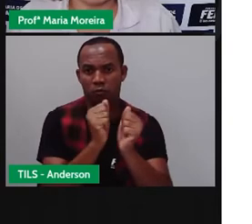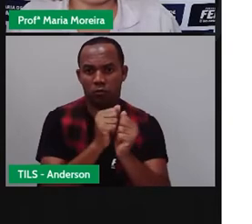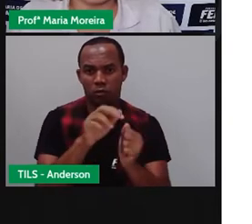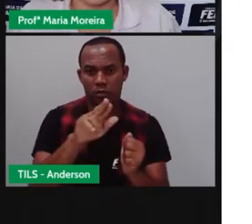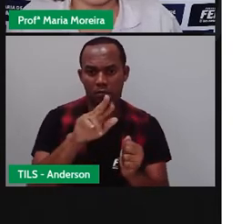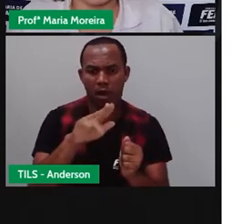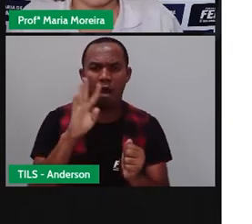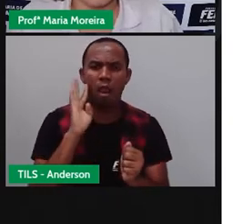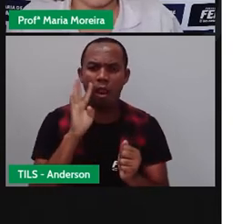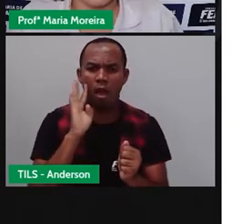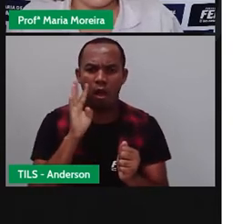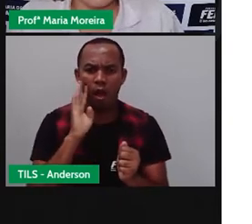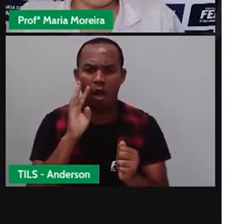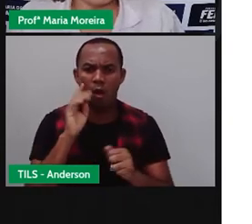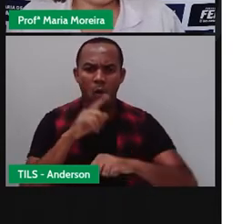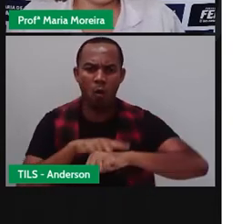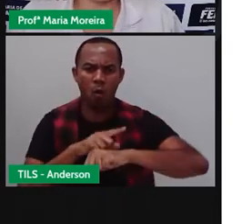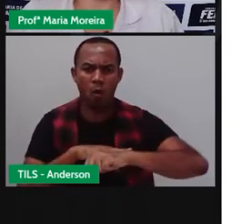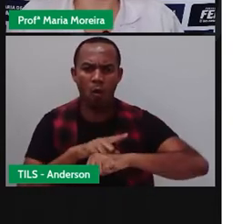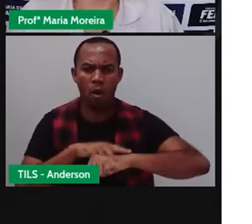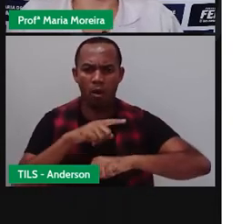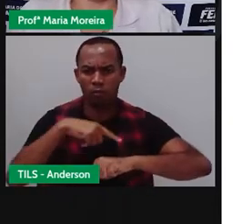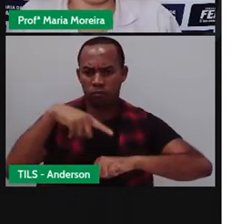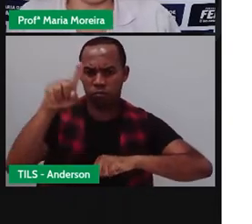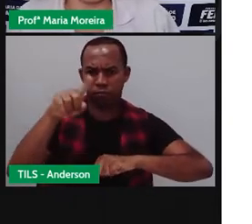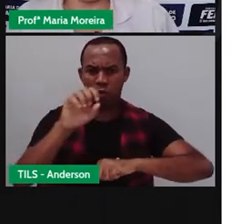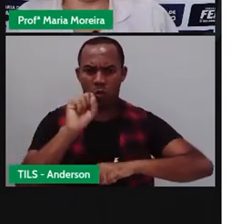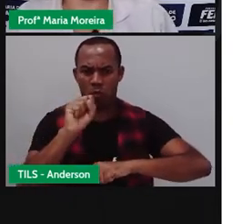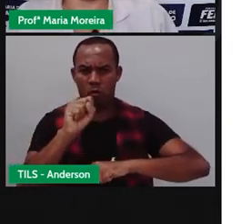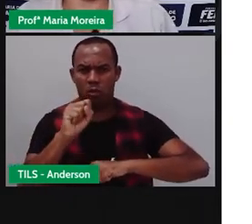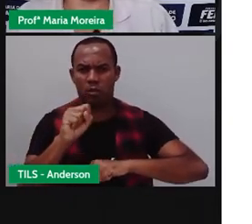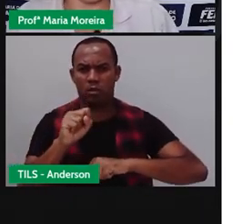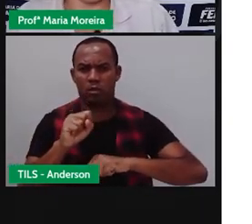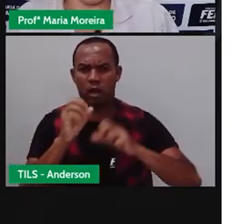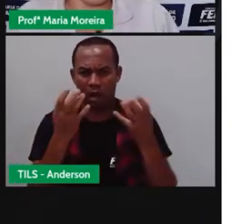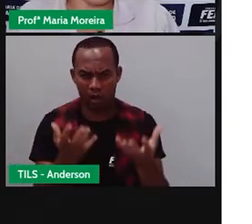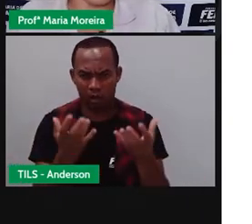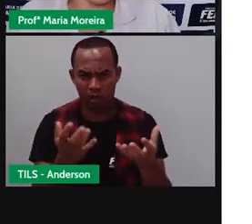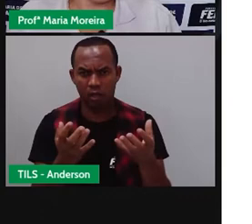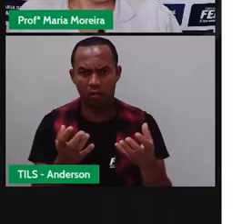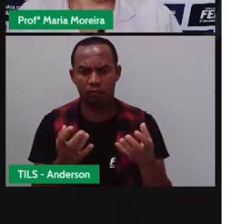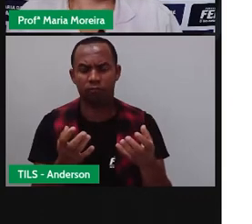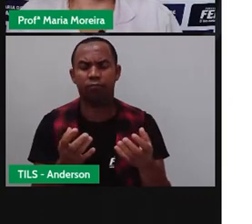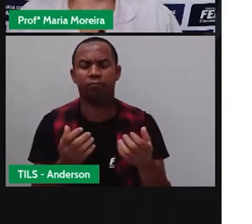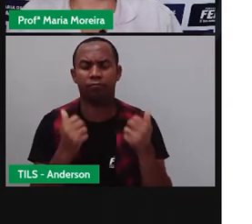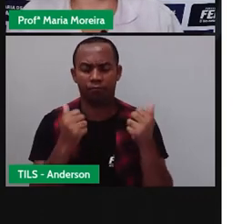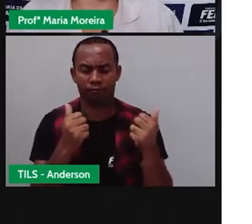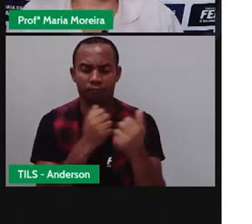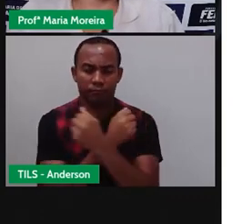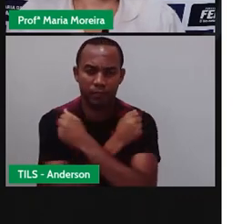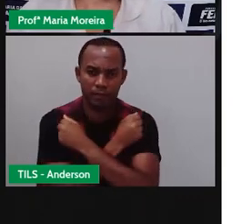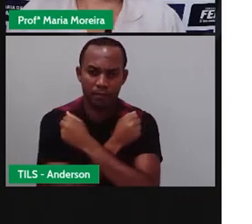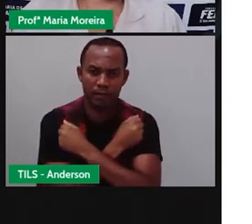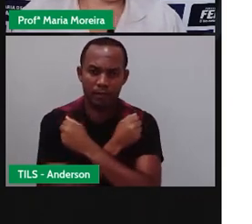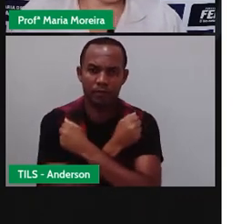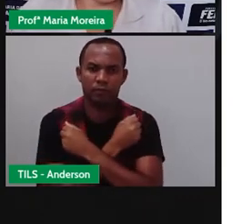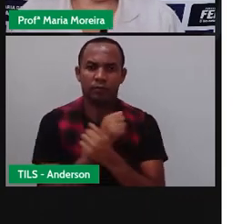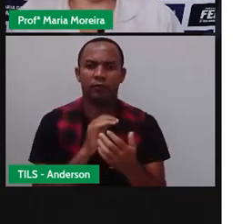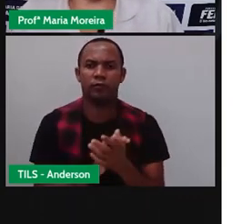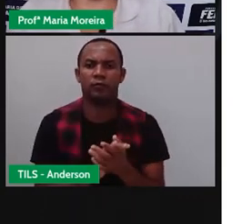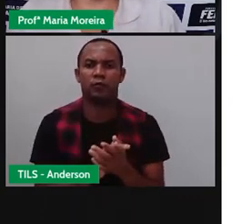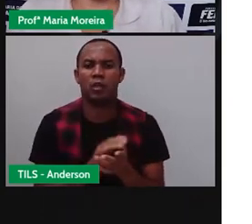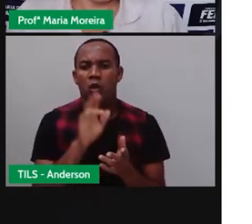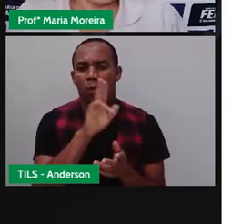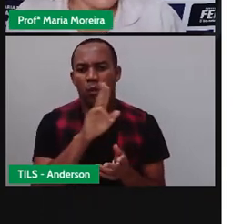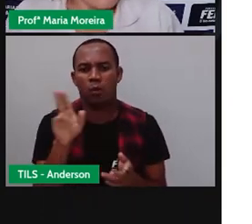legal. Vamos sair às 8 horas. Você quer vir com a gente? Um abraço. Que é a despedida. Quem foi que escreveu? Sida,